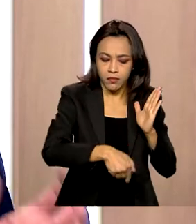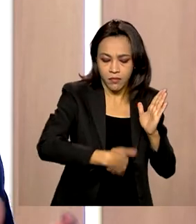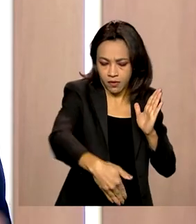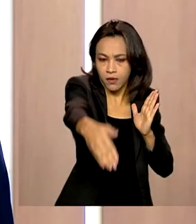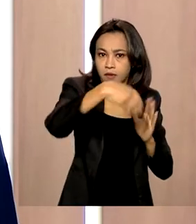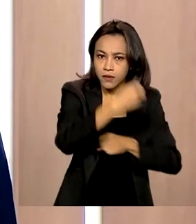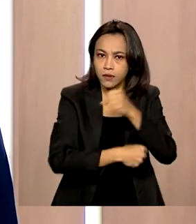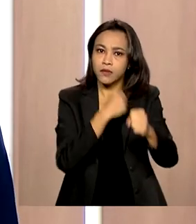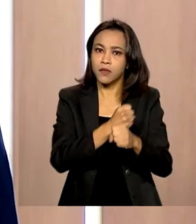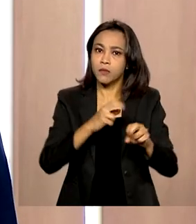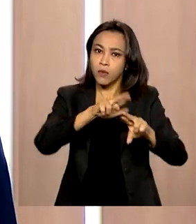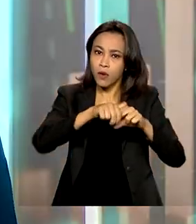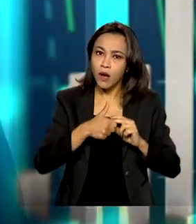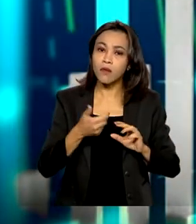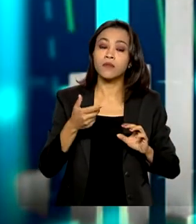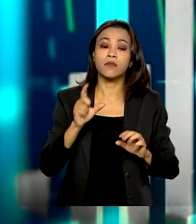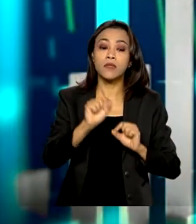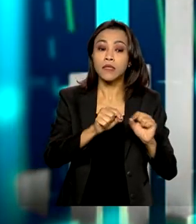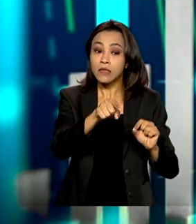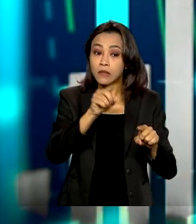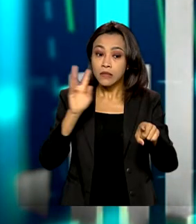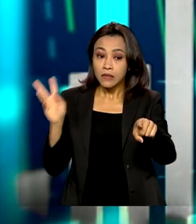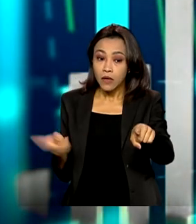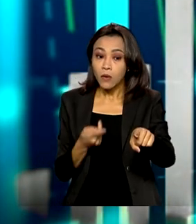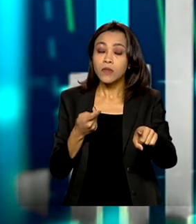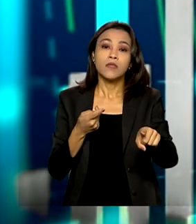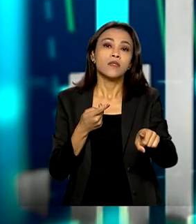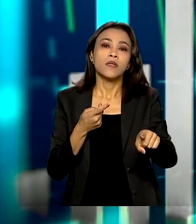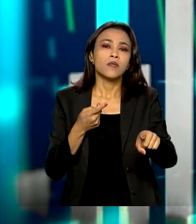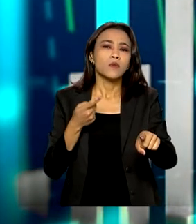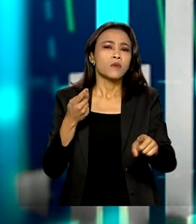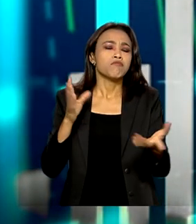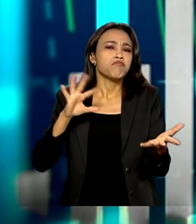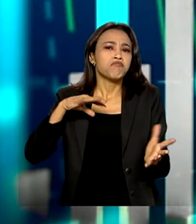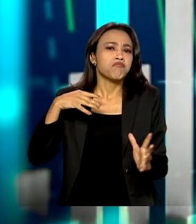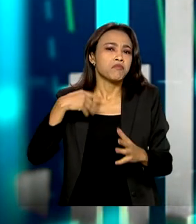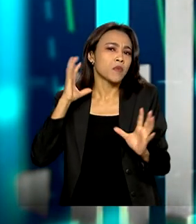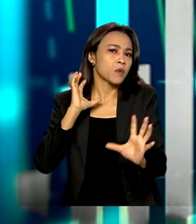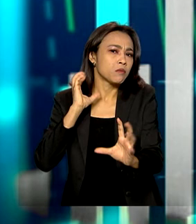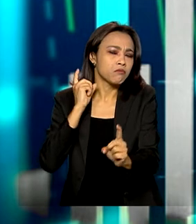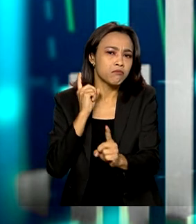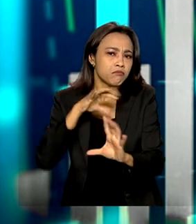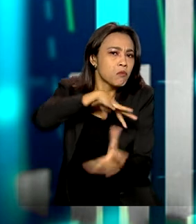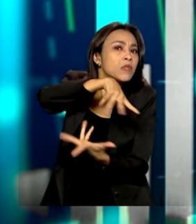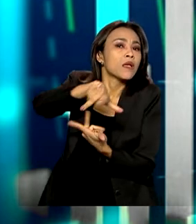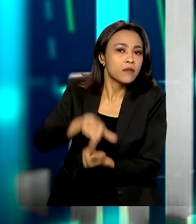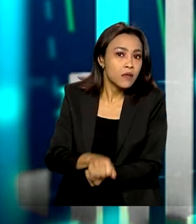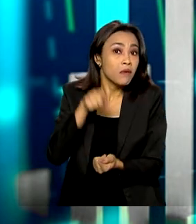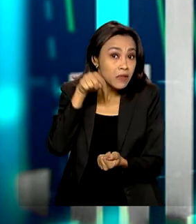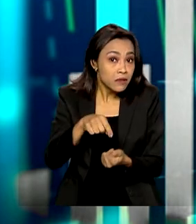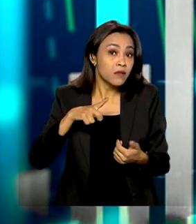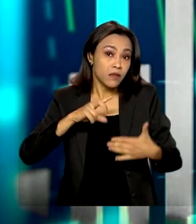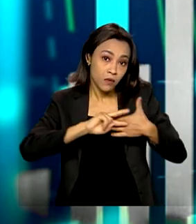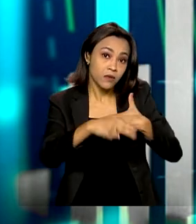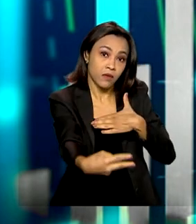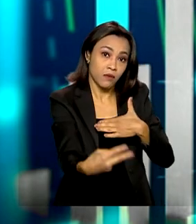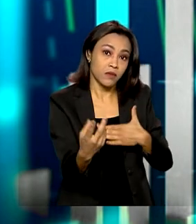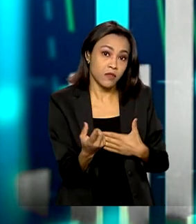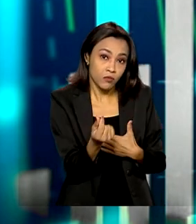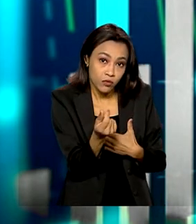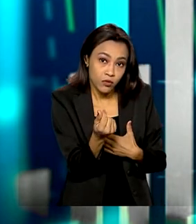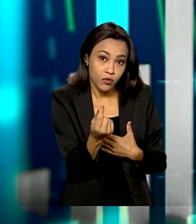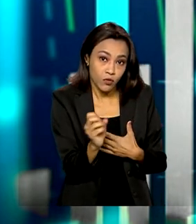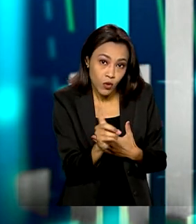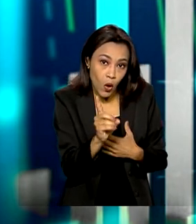função desses últimos eventos internacionais que geraram bastante incertezas no mercado. Isso está se refletindo no dólar, que deu uma